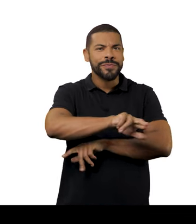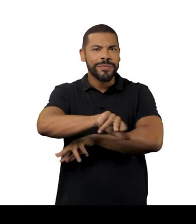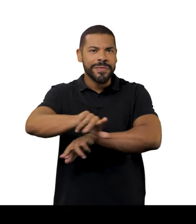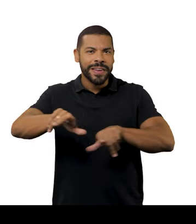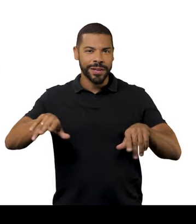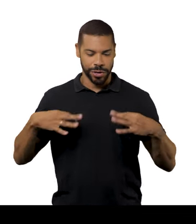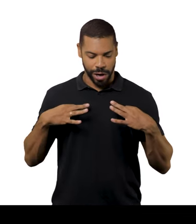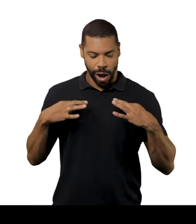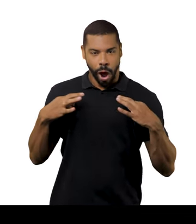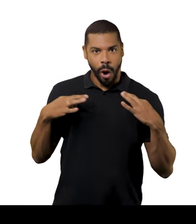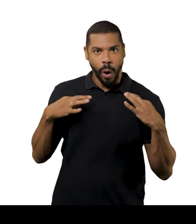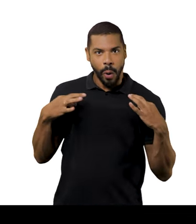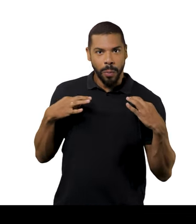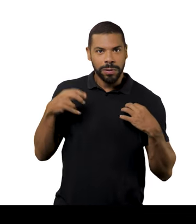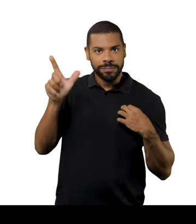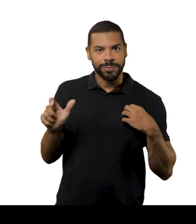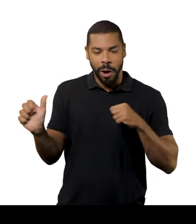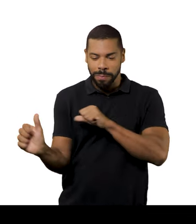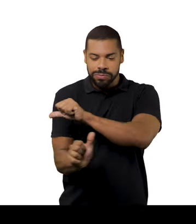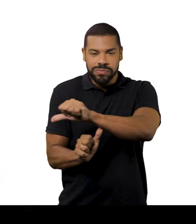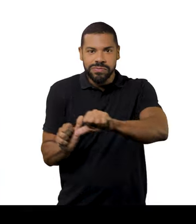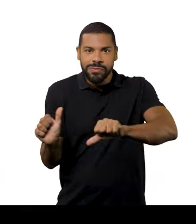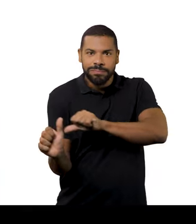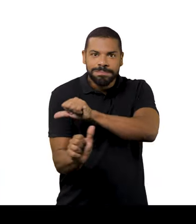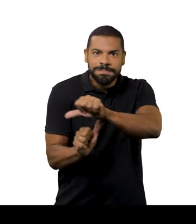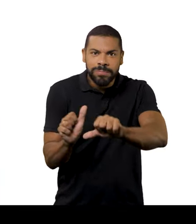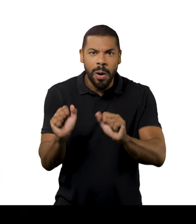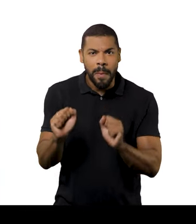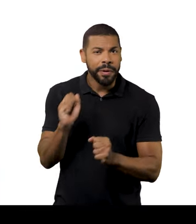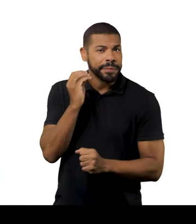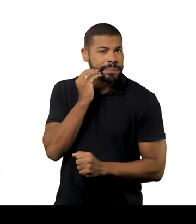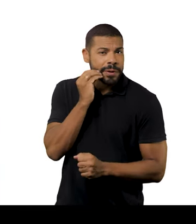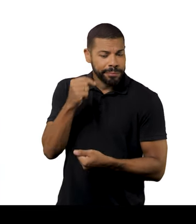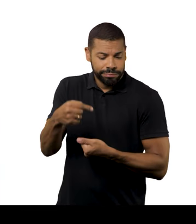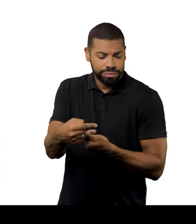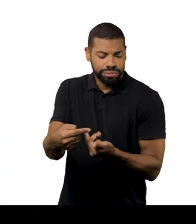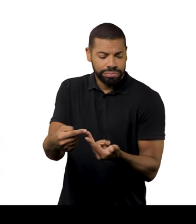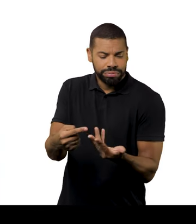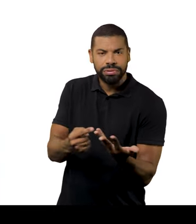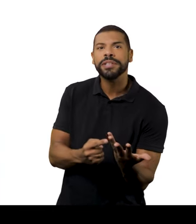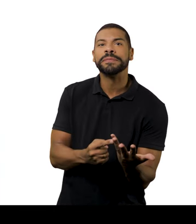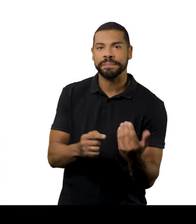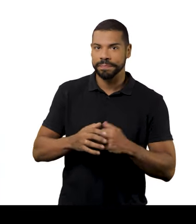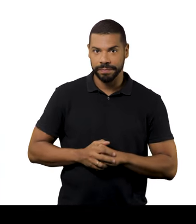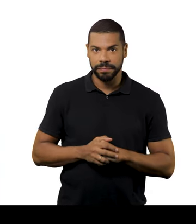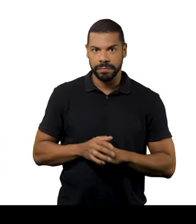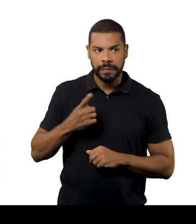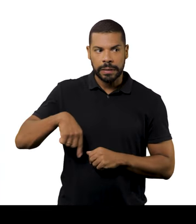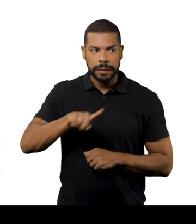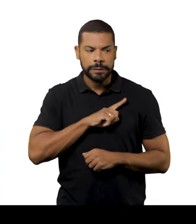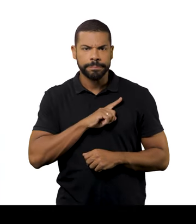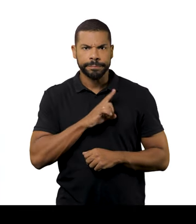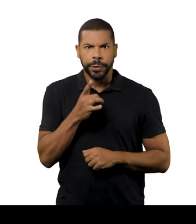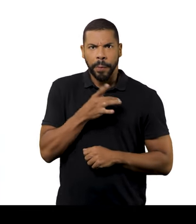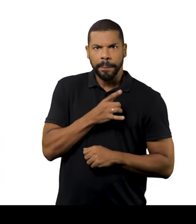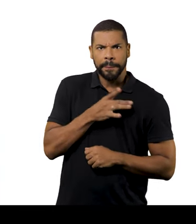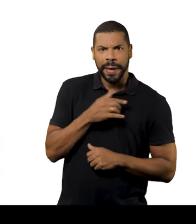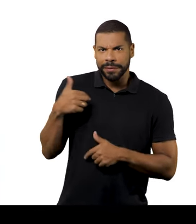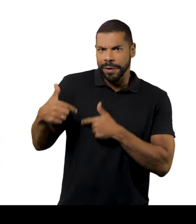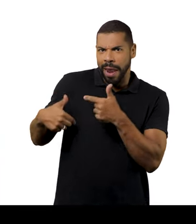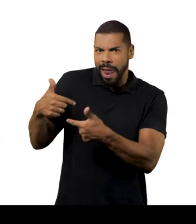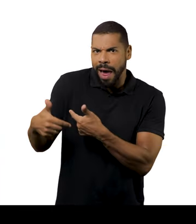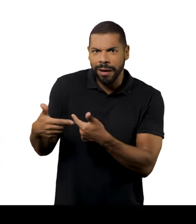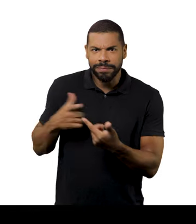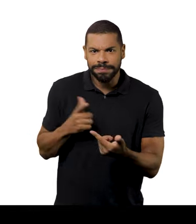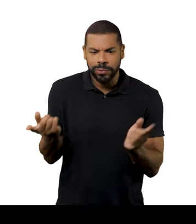mim, essa transformação pra roupa é uma outra transformação possível. E a gente não tem receio